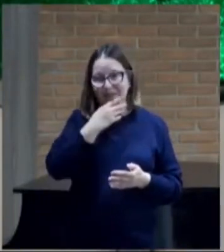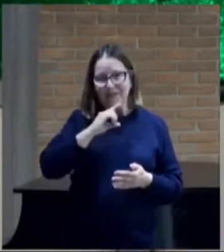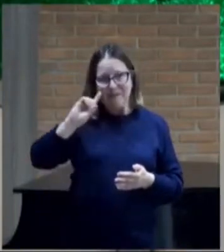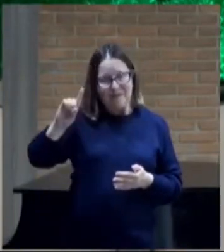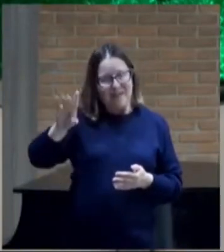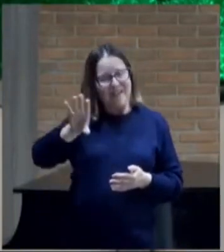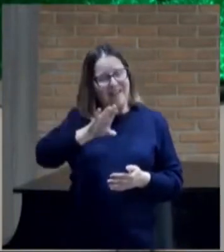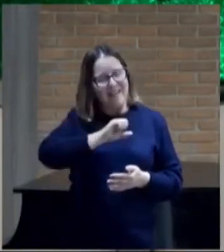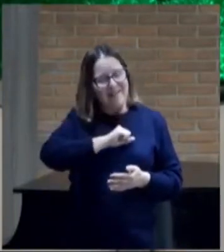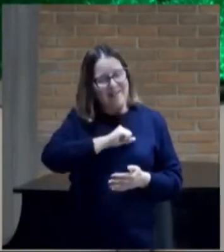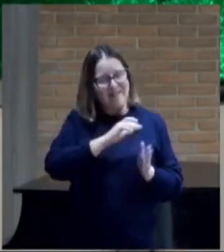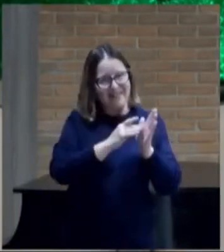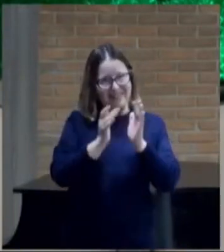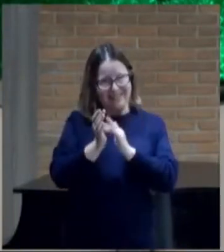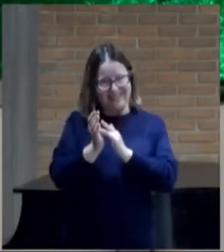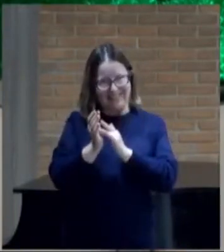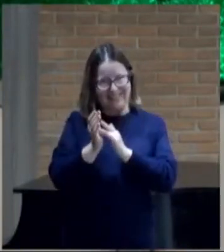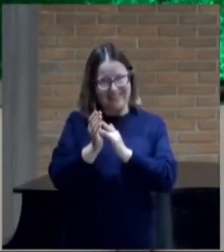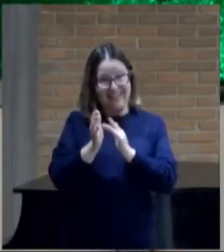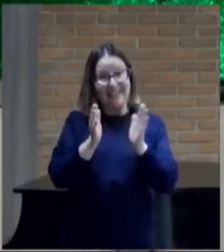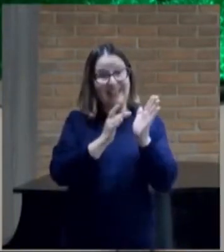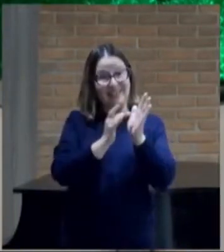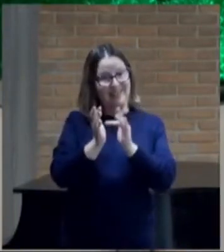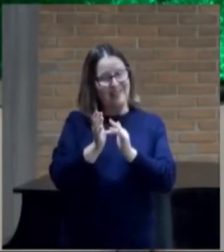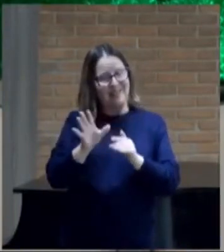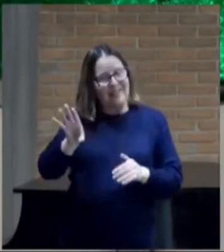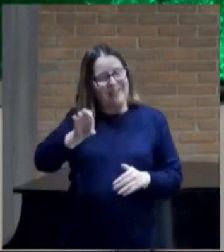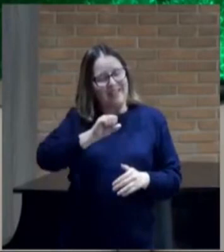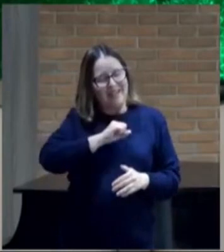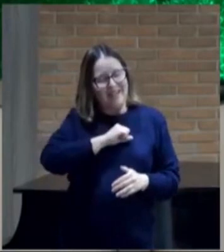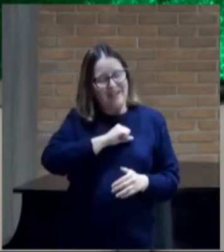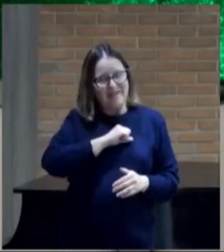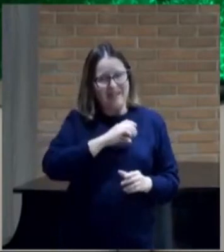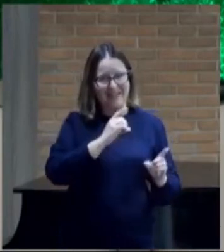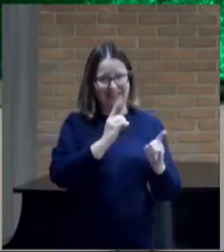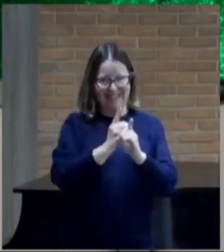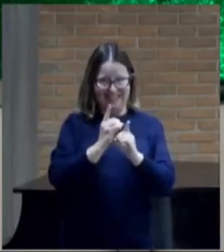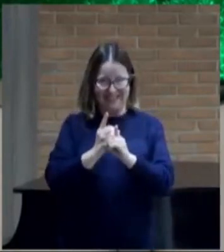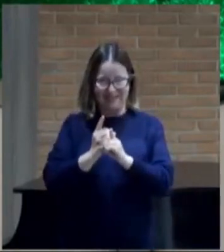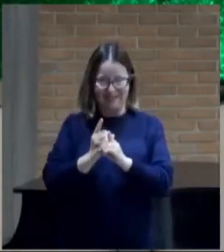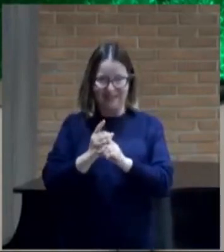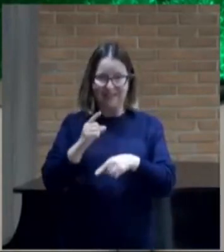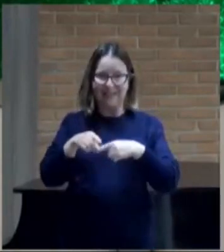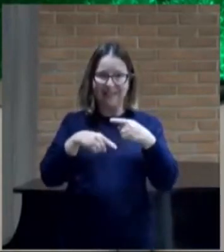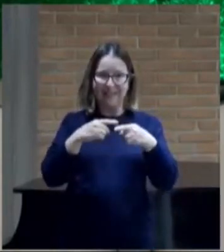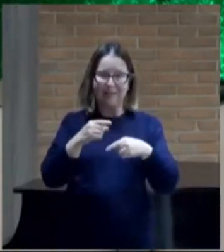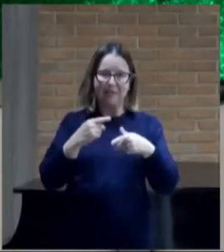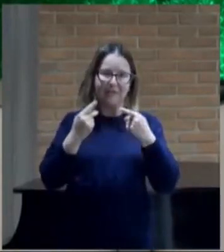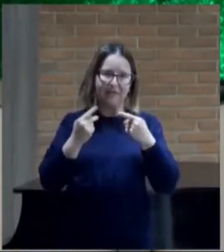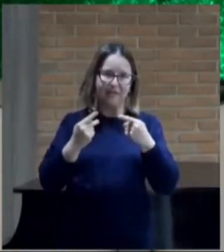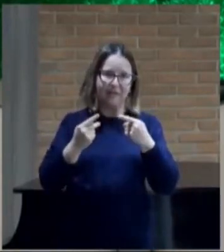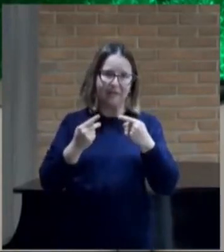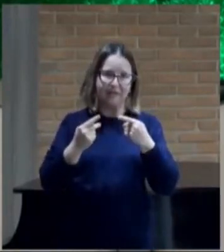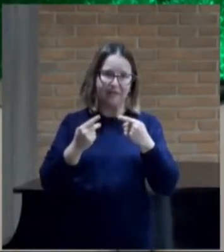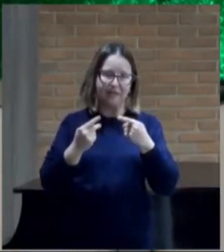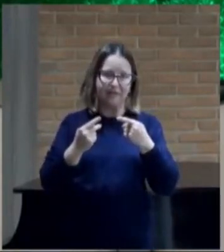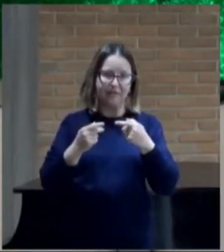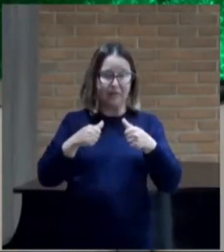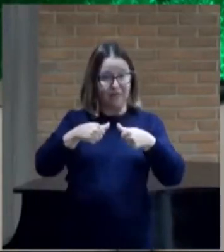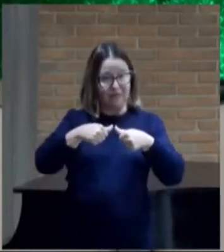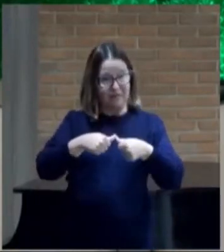e que Jesus amava os seus discípulos. E depois ele disse assim, permaneçam